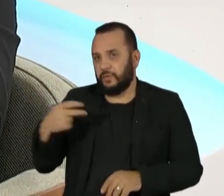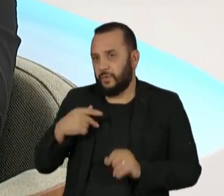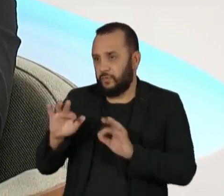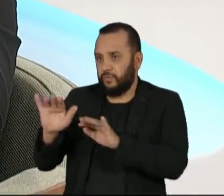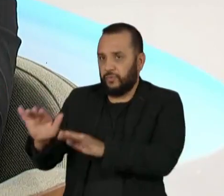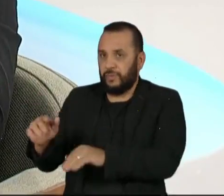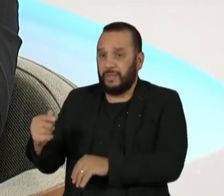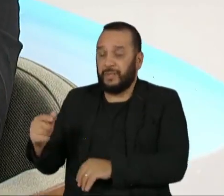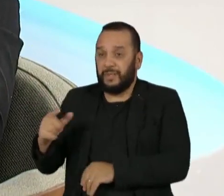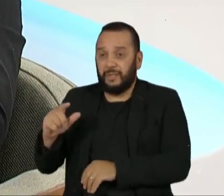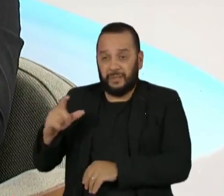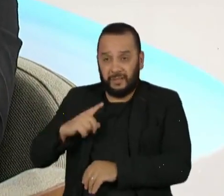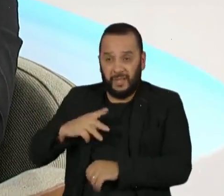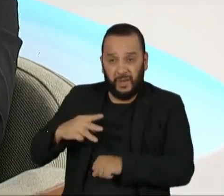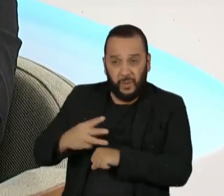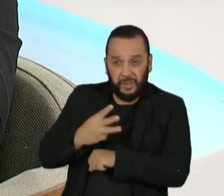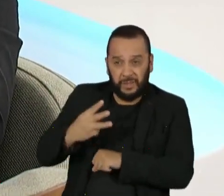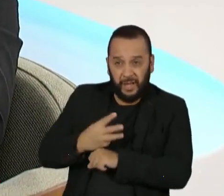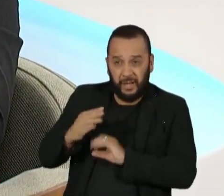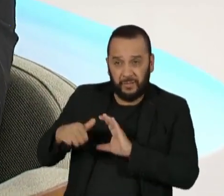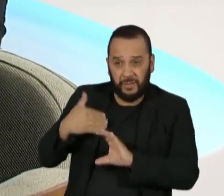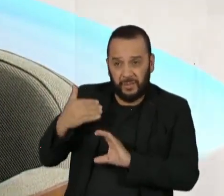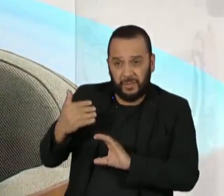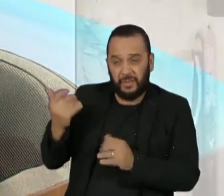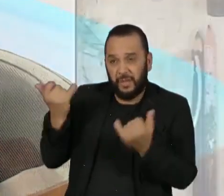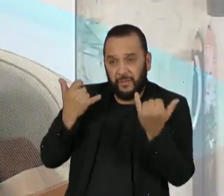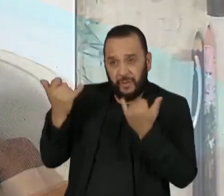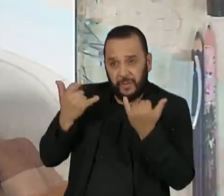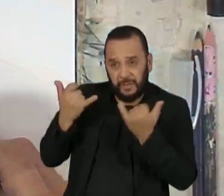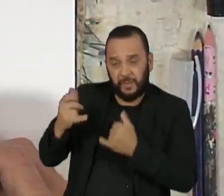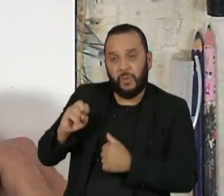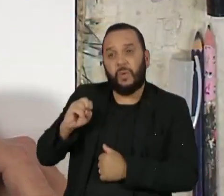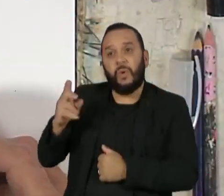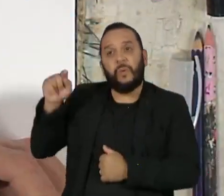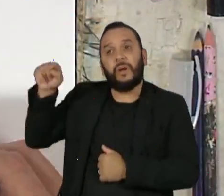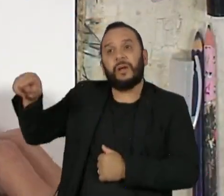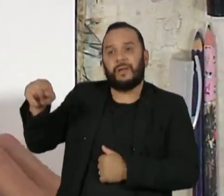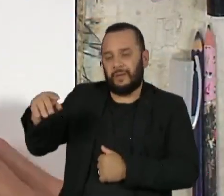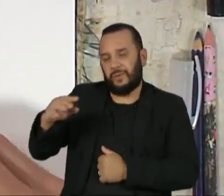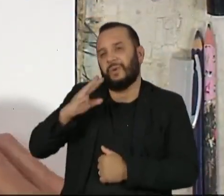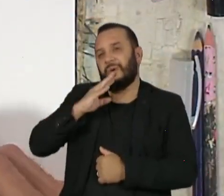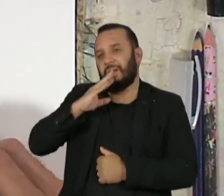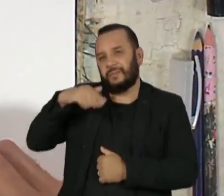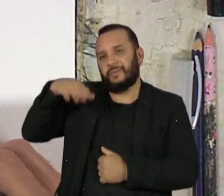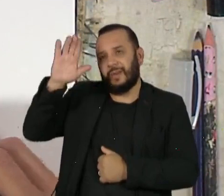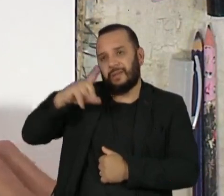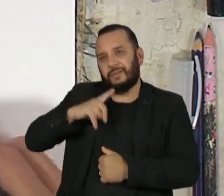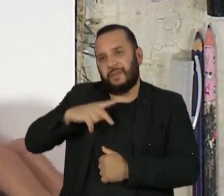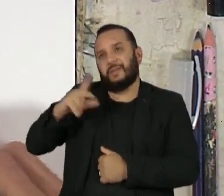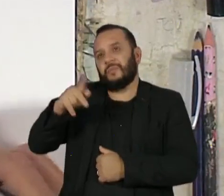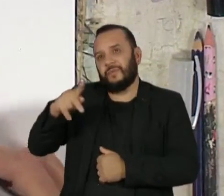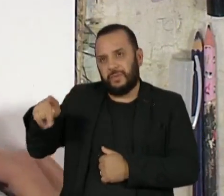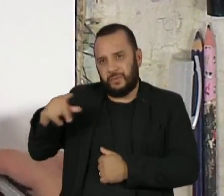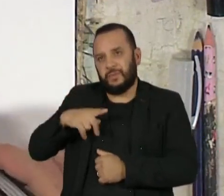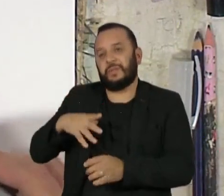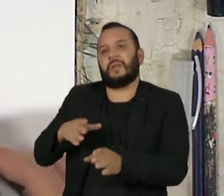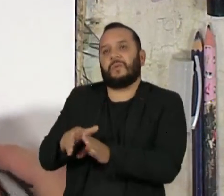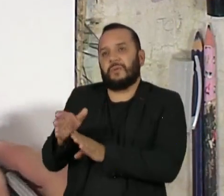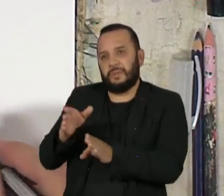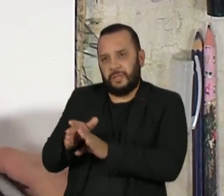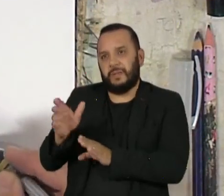WhatsApp que eu recebo, uma informação que eu receba, ou aquela unidade que tem professores trabalhando, tem conselho, tem